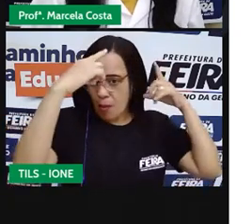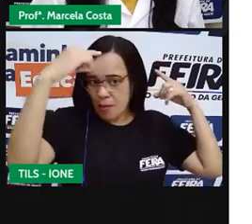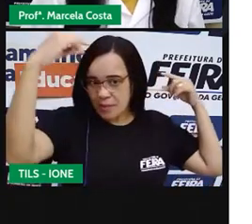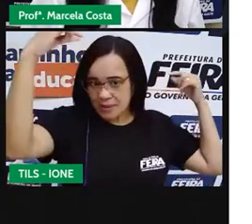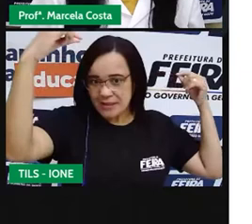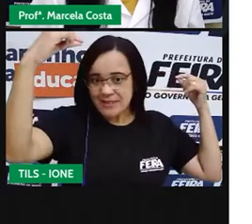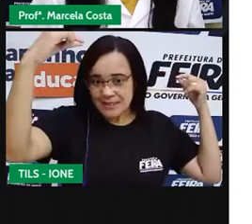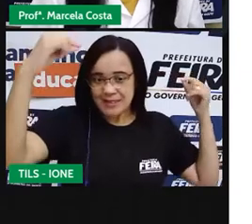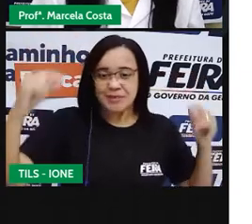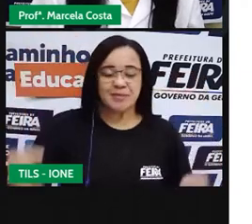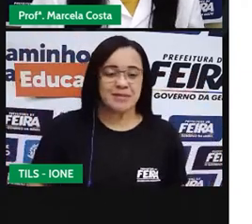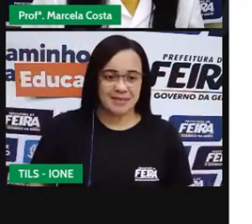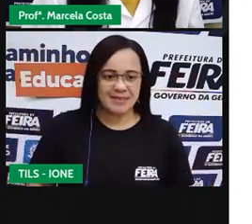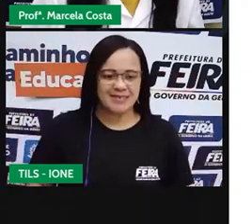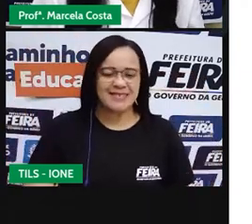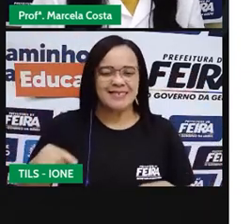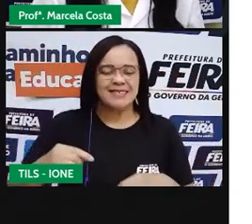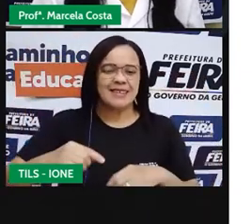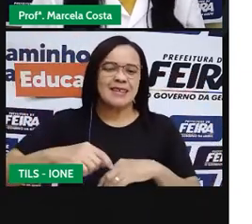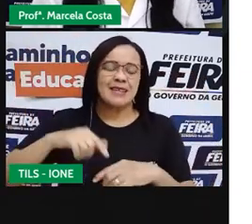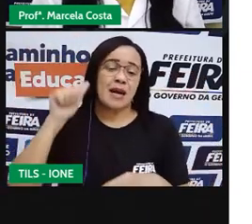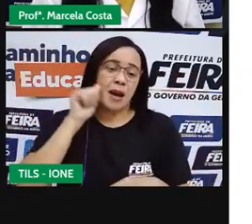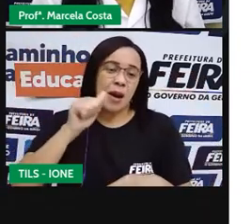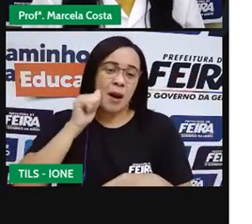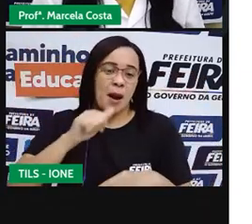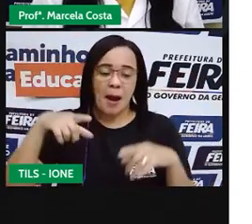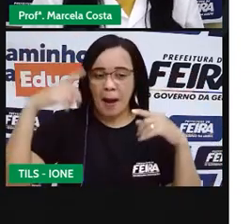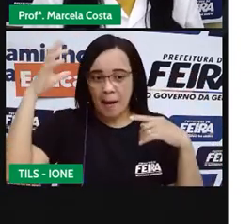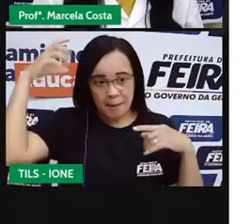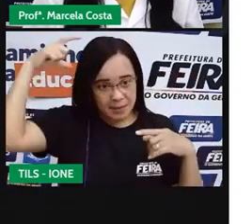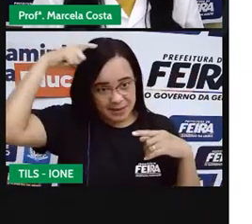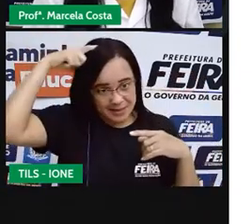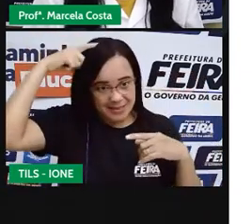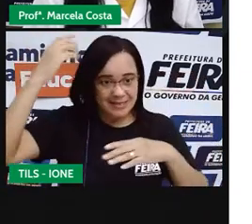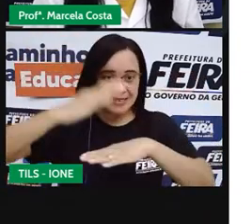história Aconcesa e o Sapo.